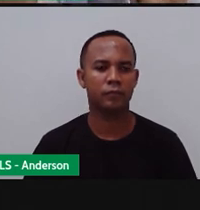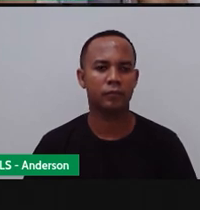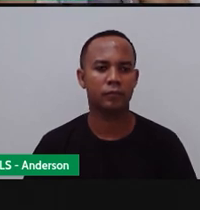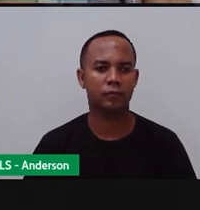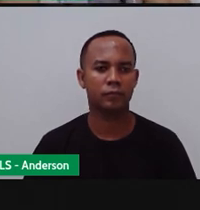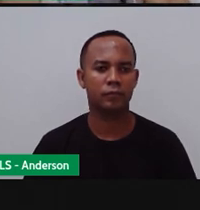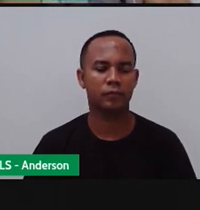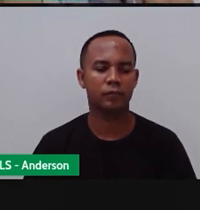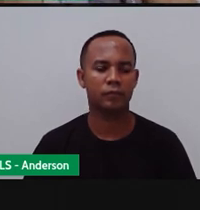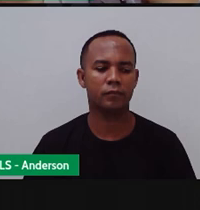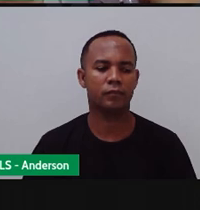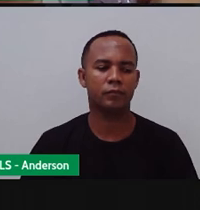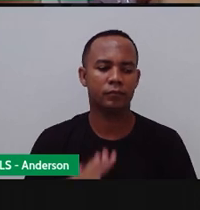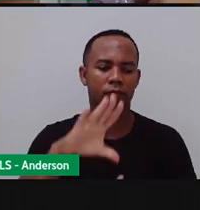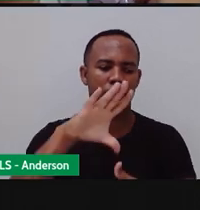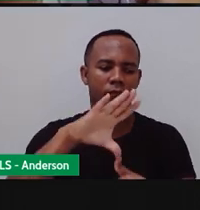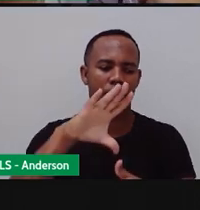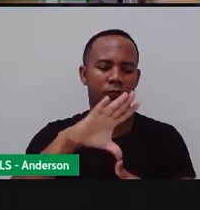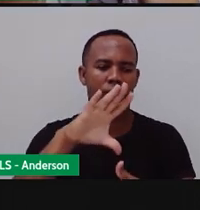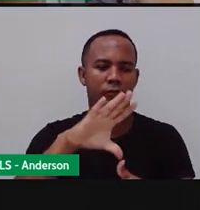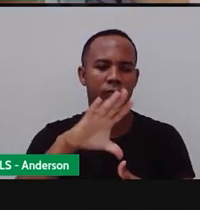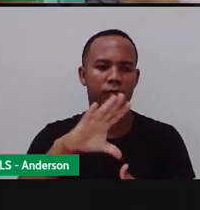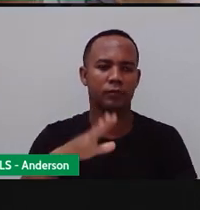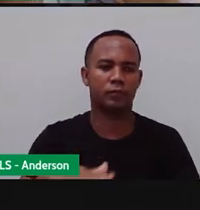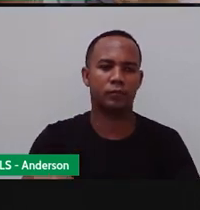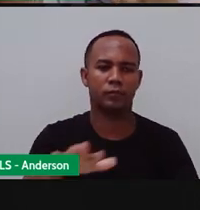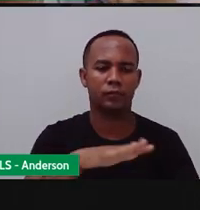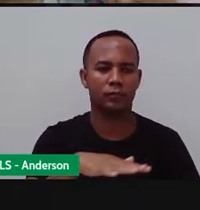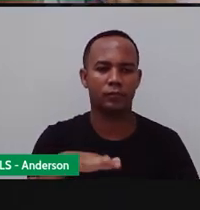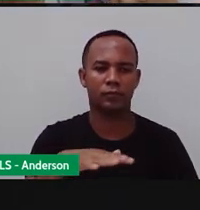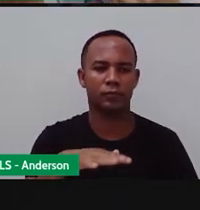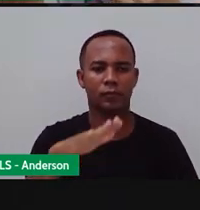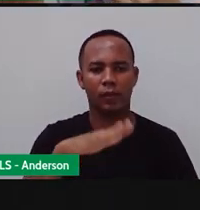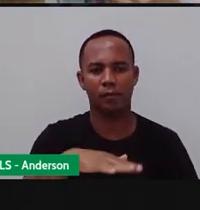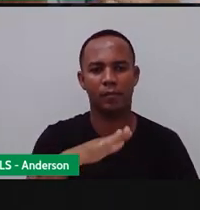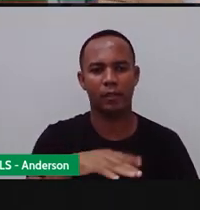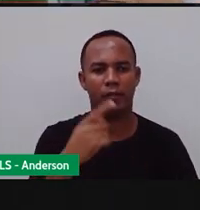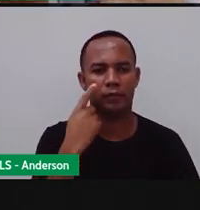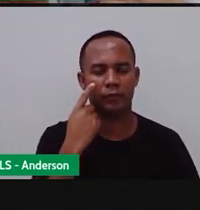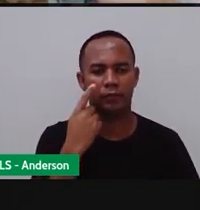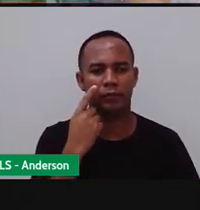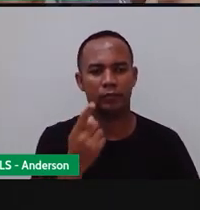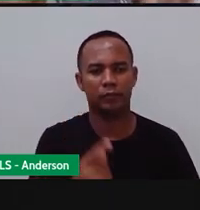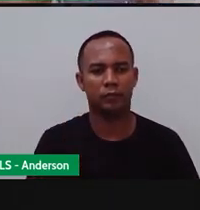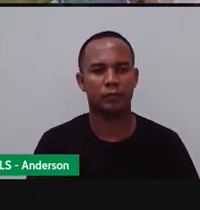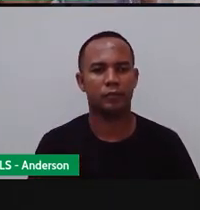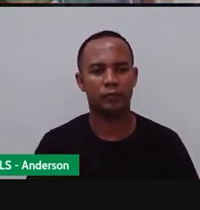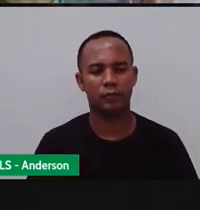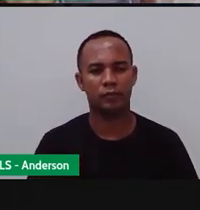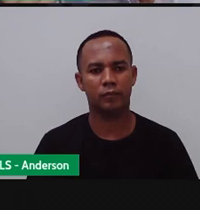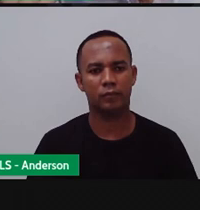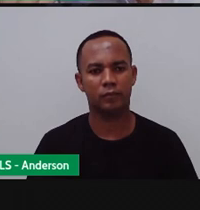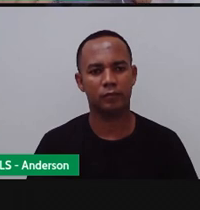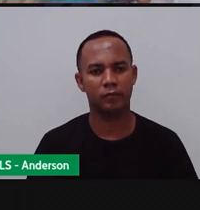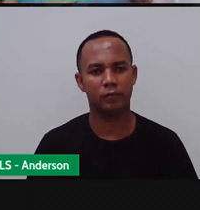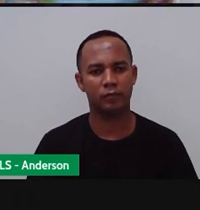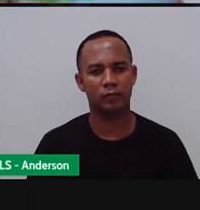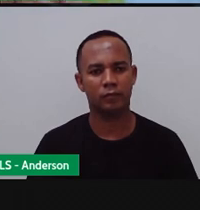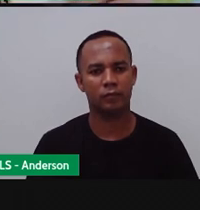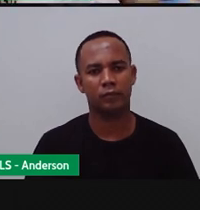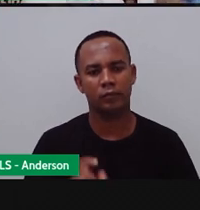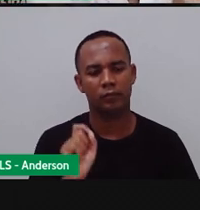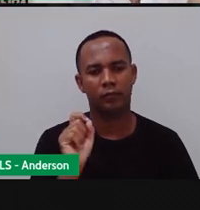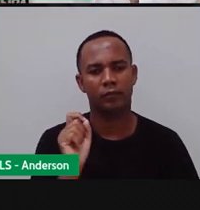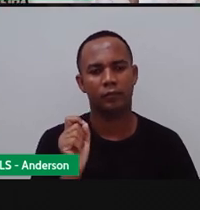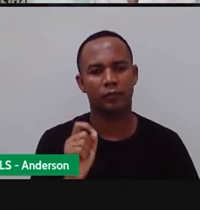Anderson? Pronto. Aqui. Eles vão ficar nessa parte aqui de baixo. E aí, como eles ficam nessa parte aqui de baixo, o que é acontece?